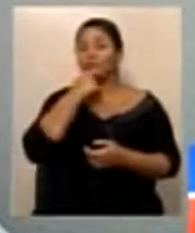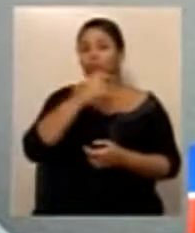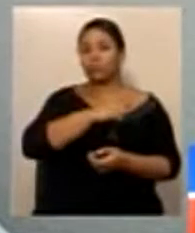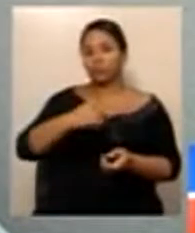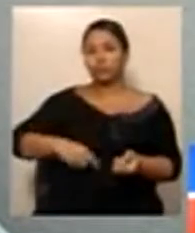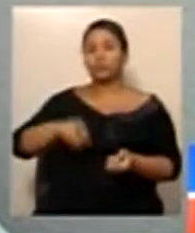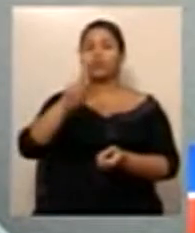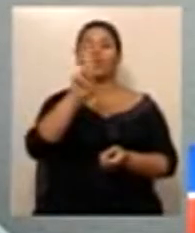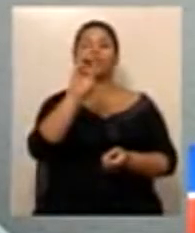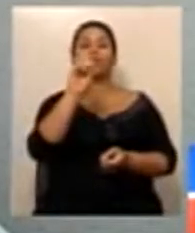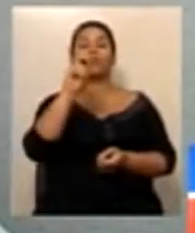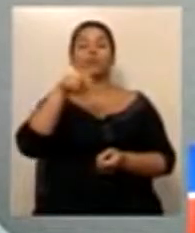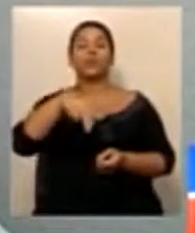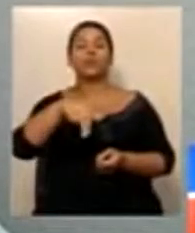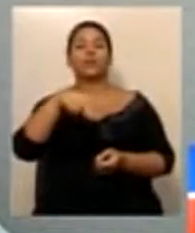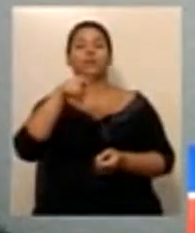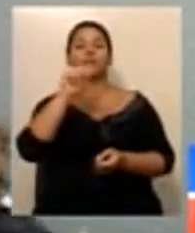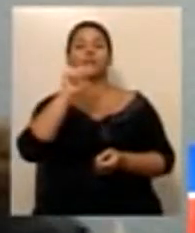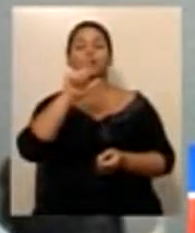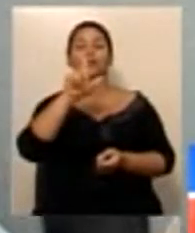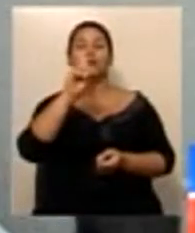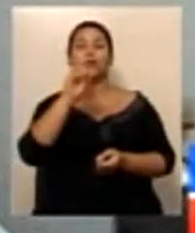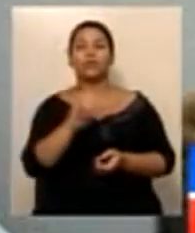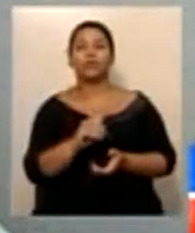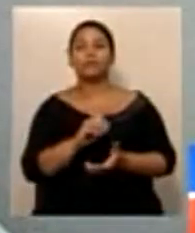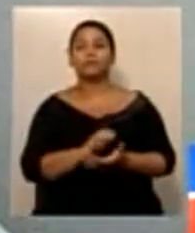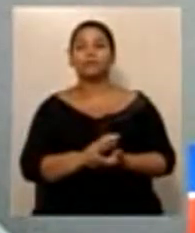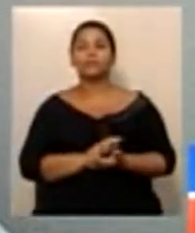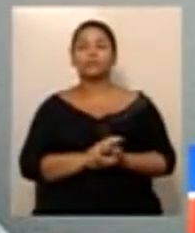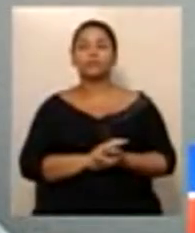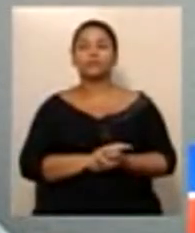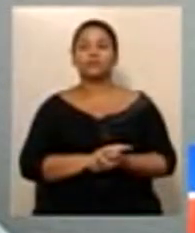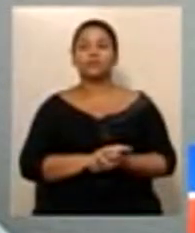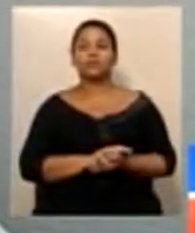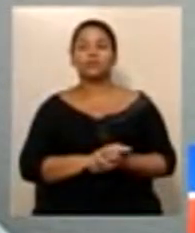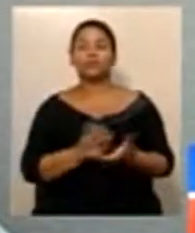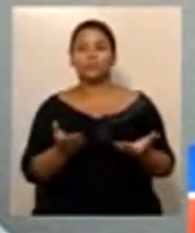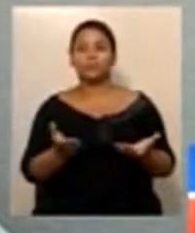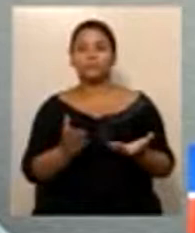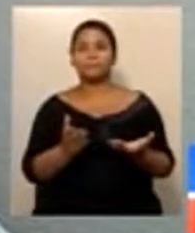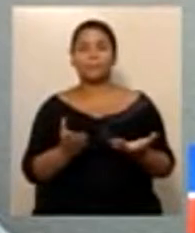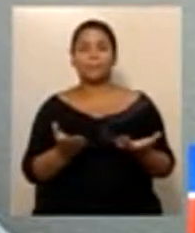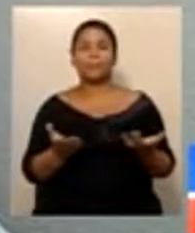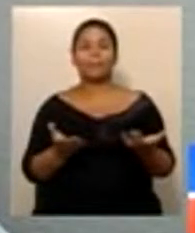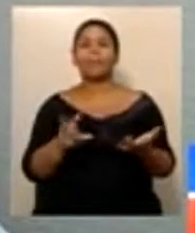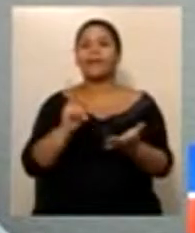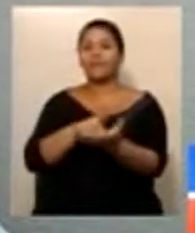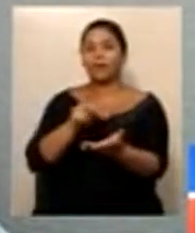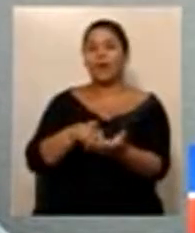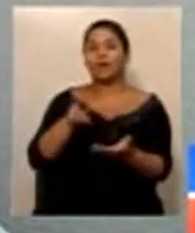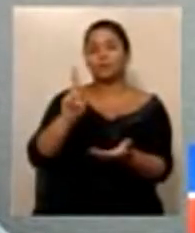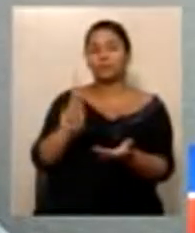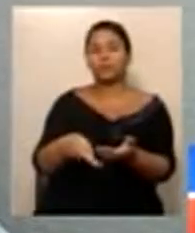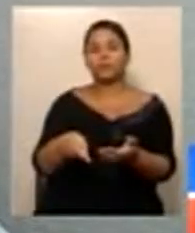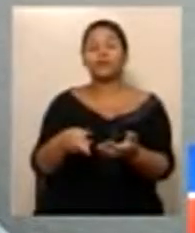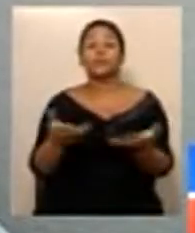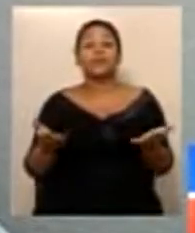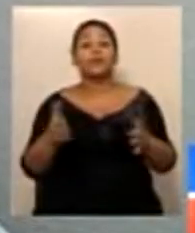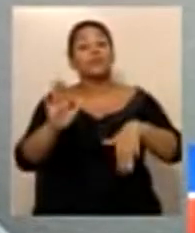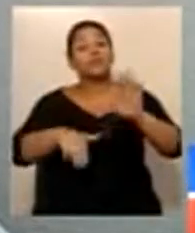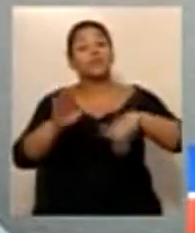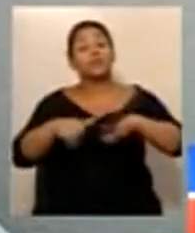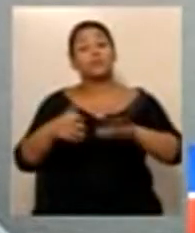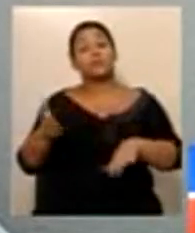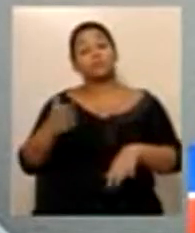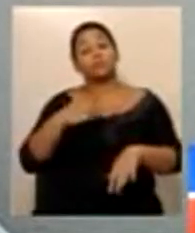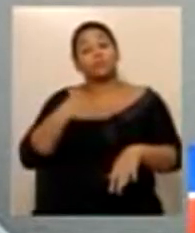o líder do governo se pronunciar que nós votamos na CCJ também essa matéria e a gente fica às vezes vulnerável. De repente aparece uma notícia que